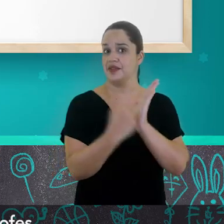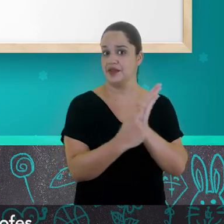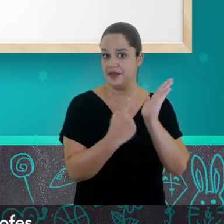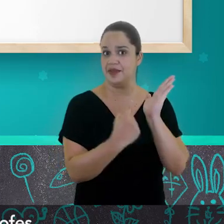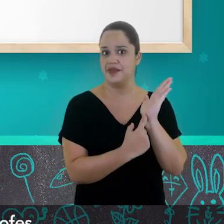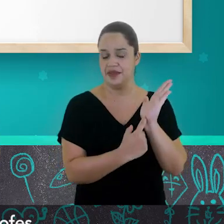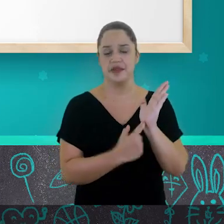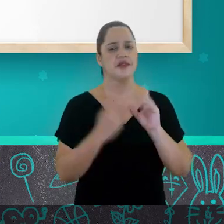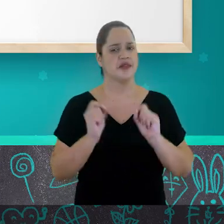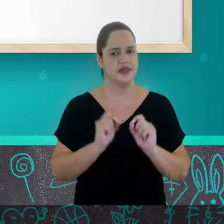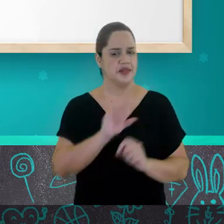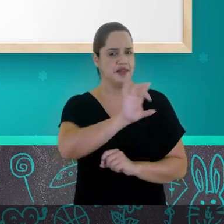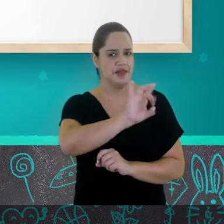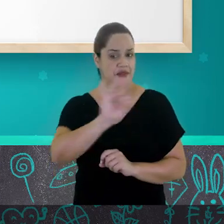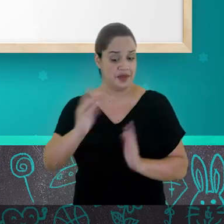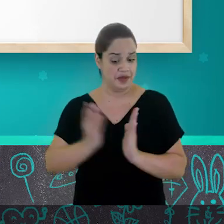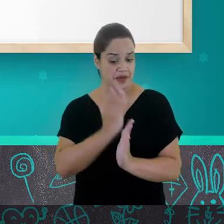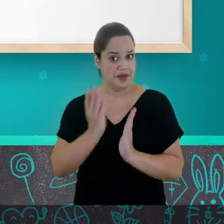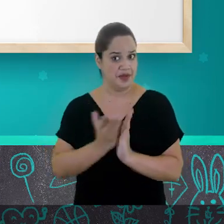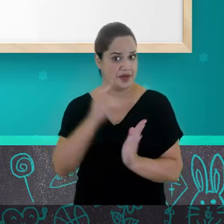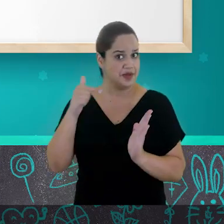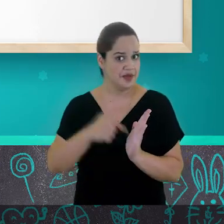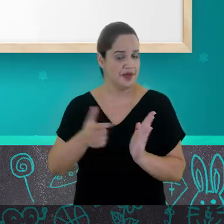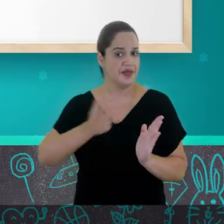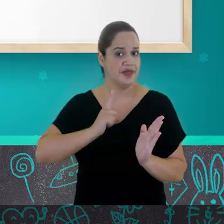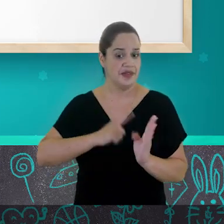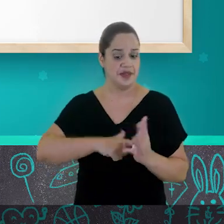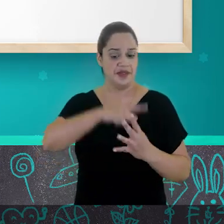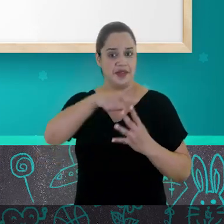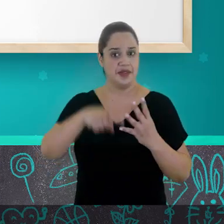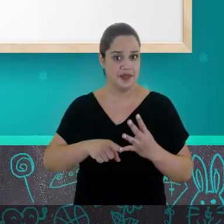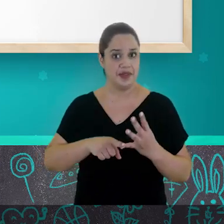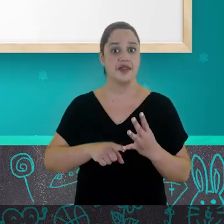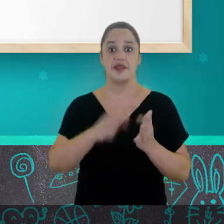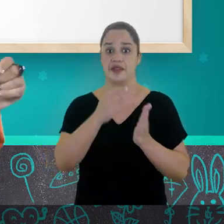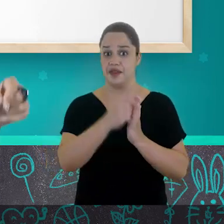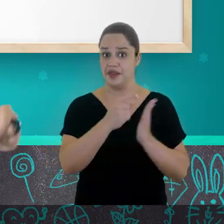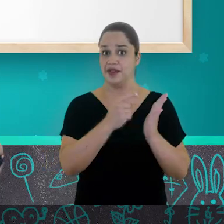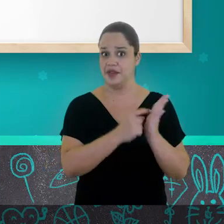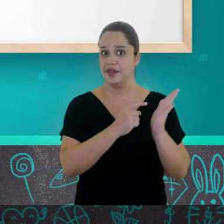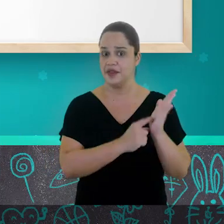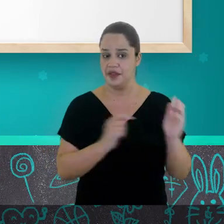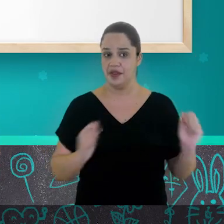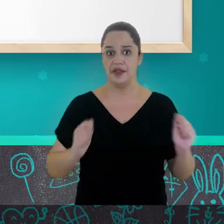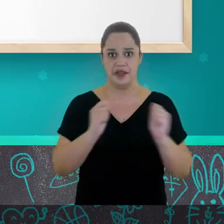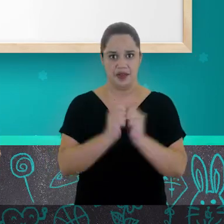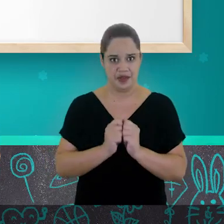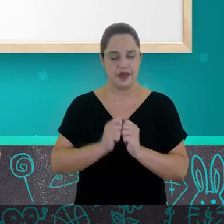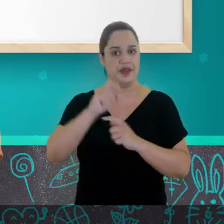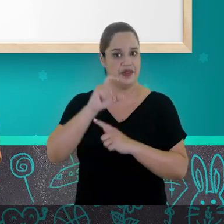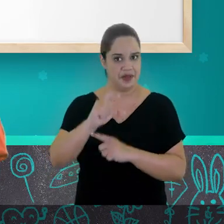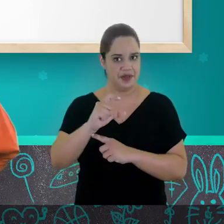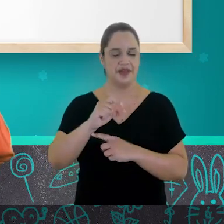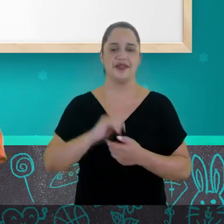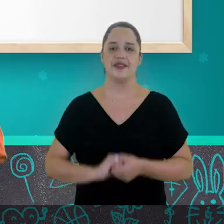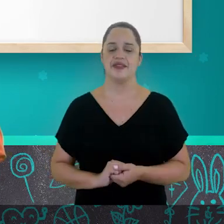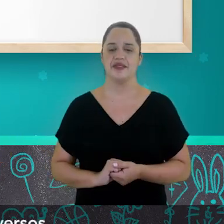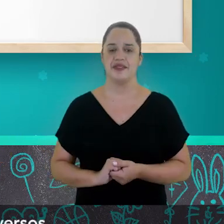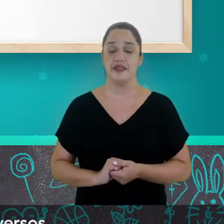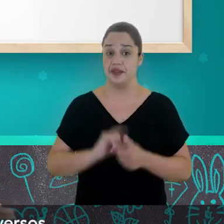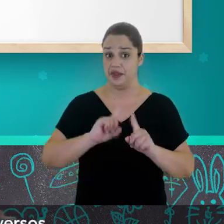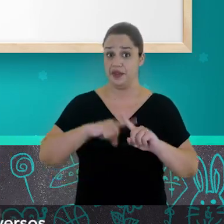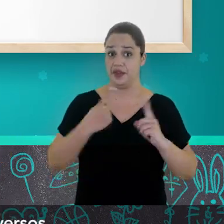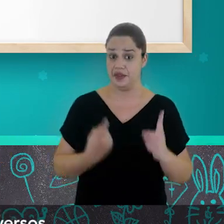estrofes. Cada página do livro traz quatro versos que juntos formam uma estrofe.